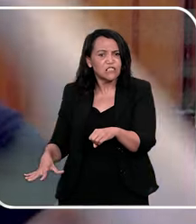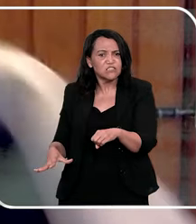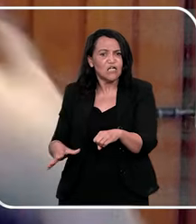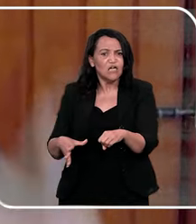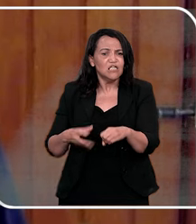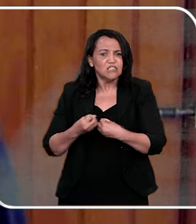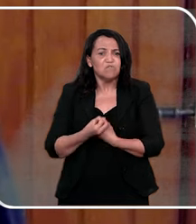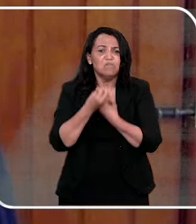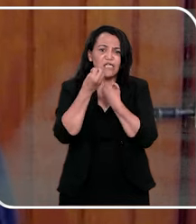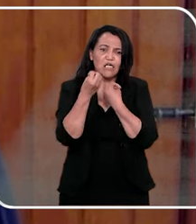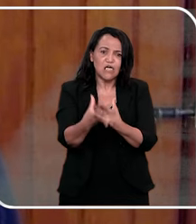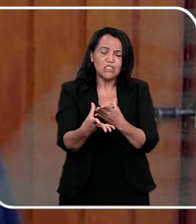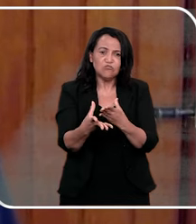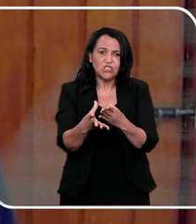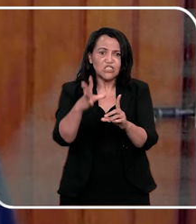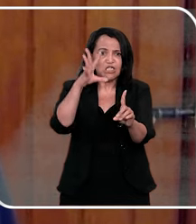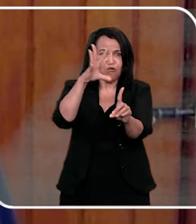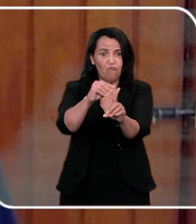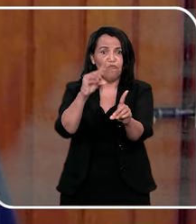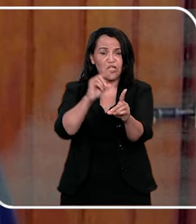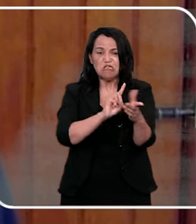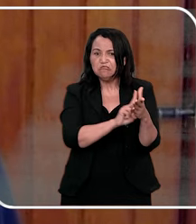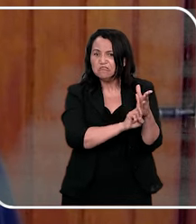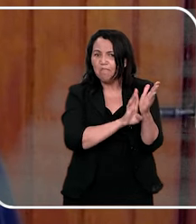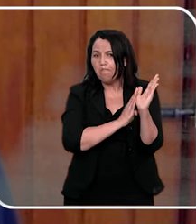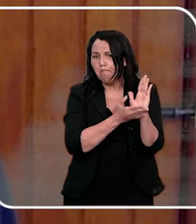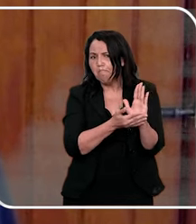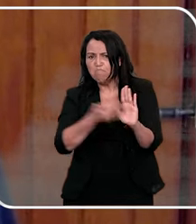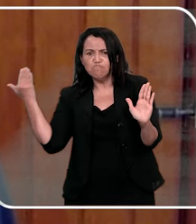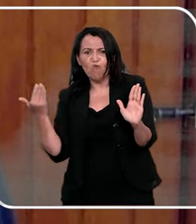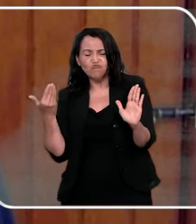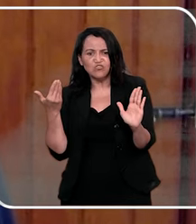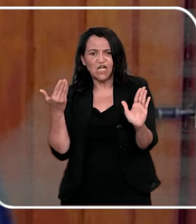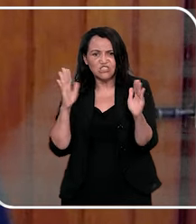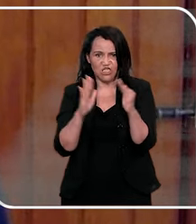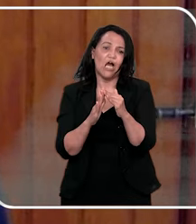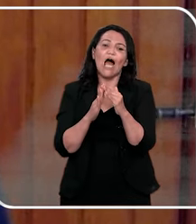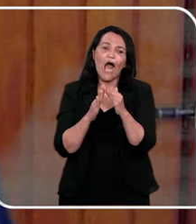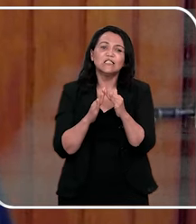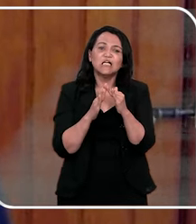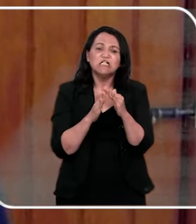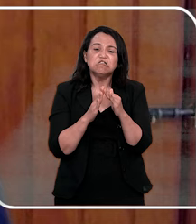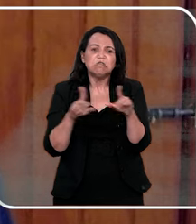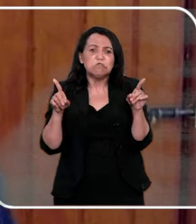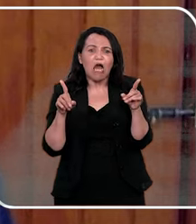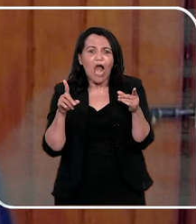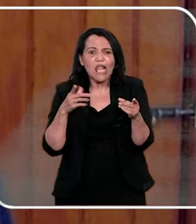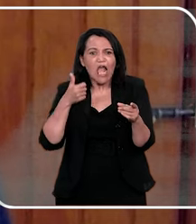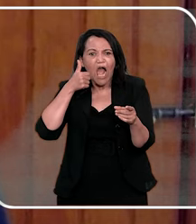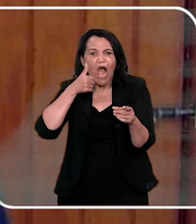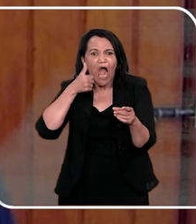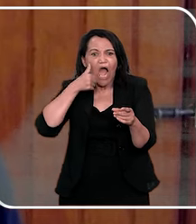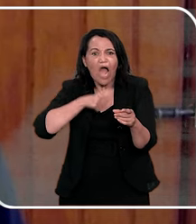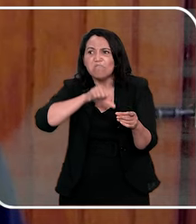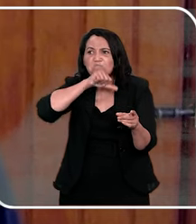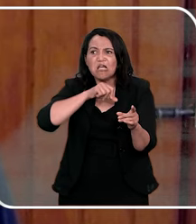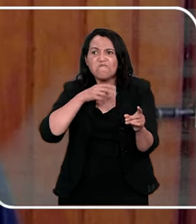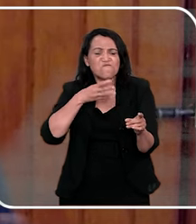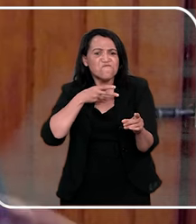uma criança me falando que foi expulsa de casa, quando a mãe, quando foi contar o abuso para a mãe, porque a mãe falou, mas também você fica